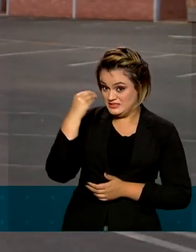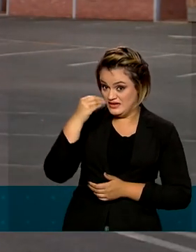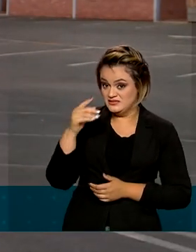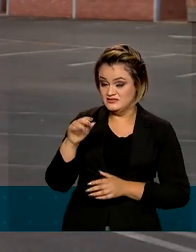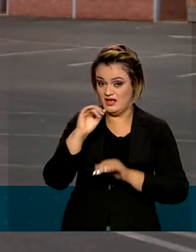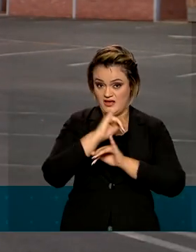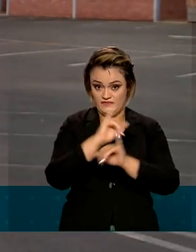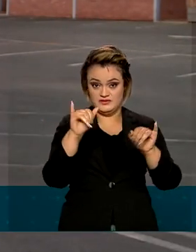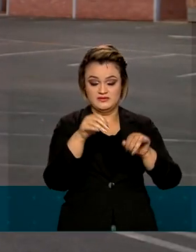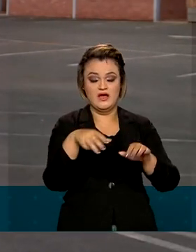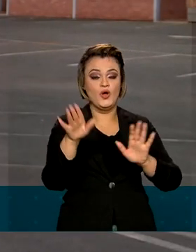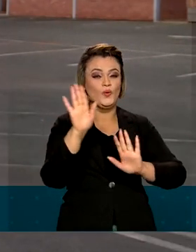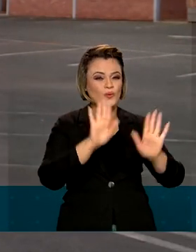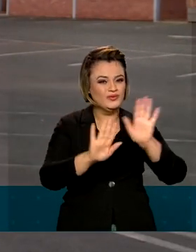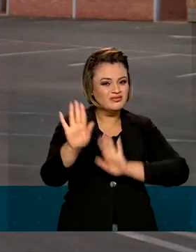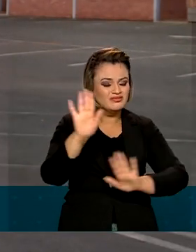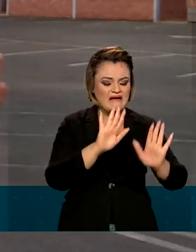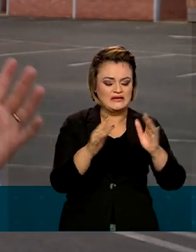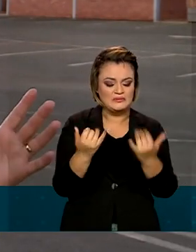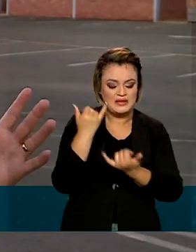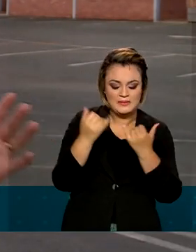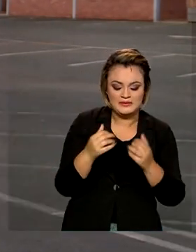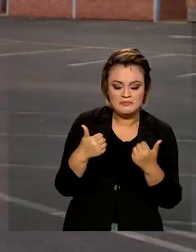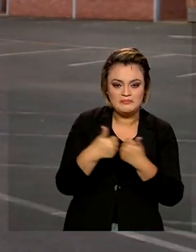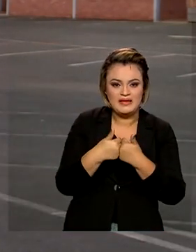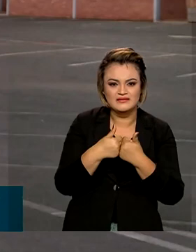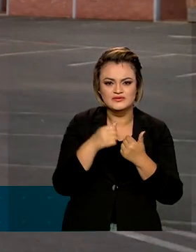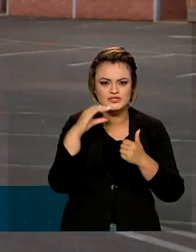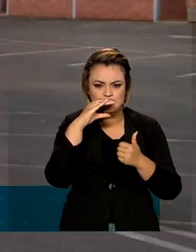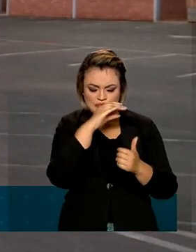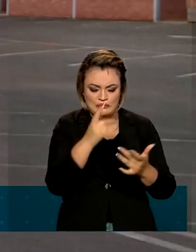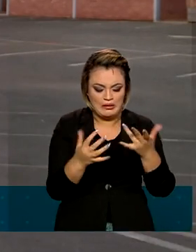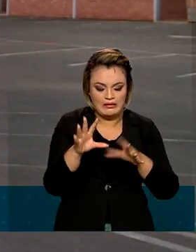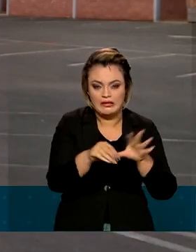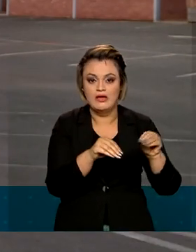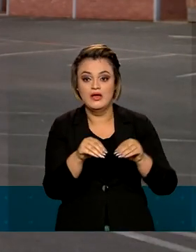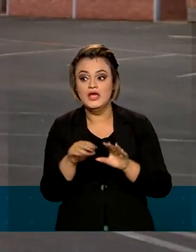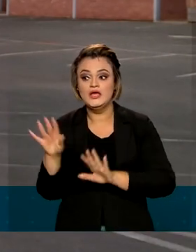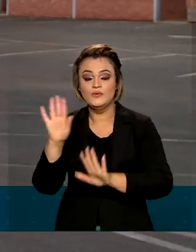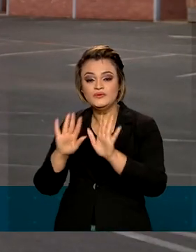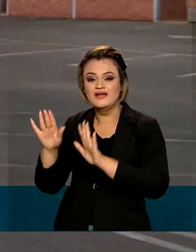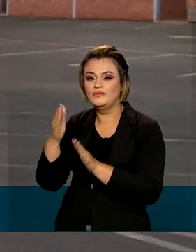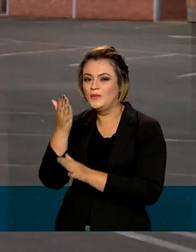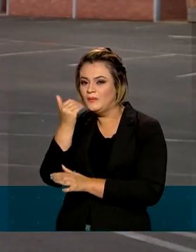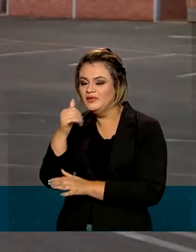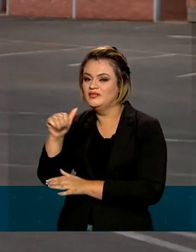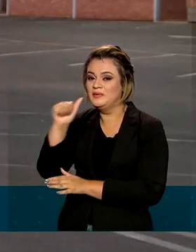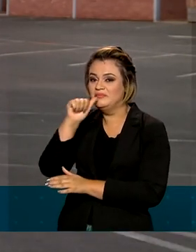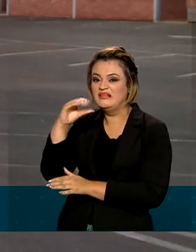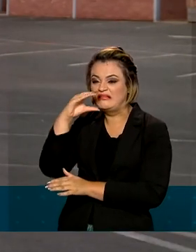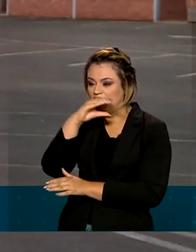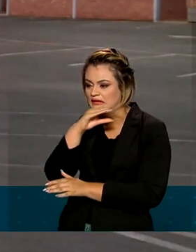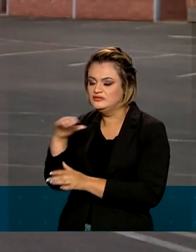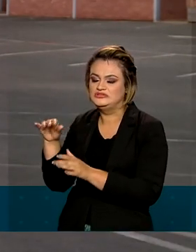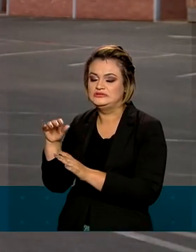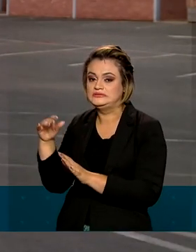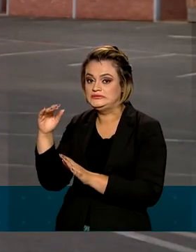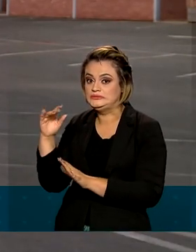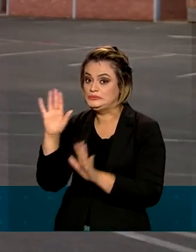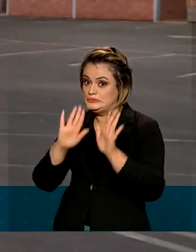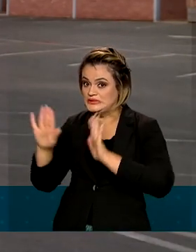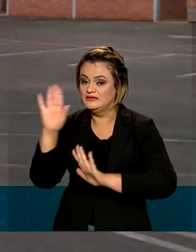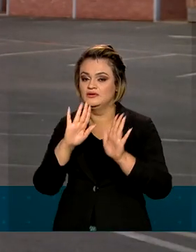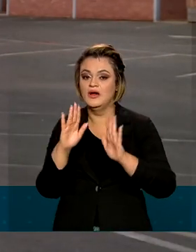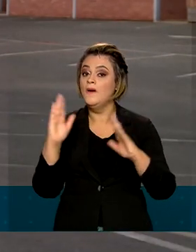brincadeiras perto de fogueiras e ter atenção ao manipular bebidas e comidas quentes. E esse cuidado não é só